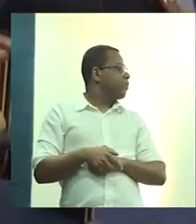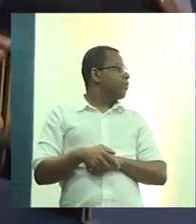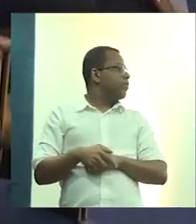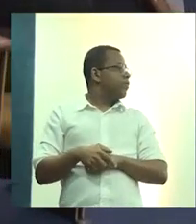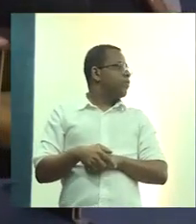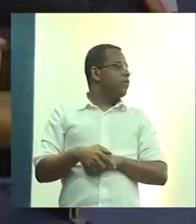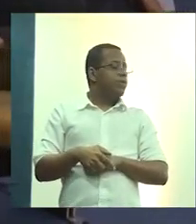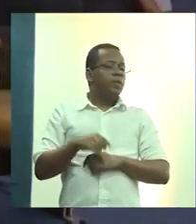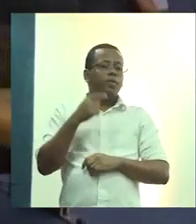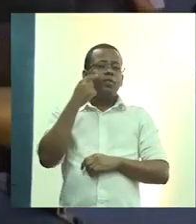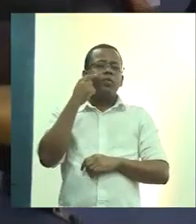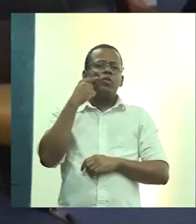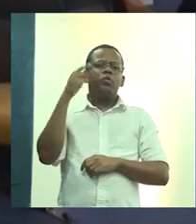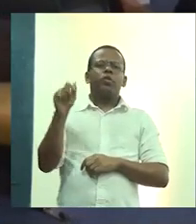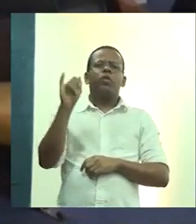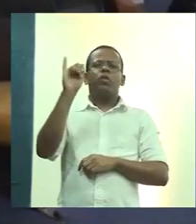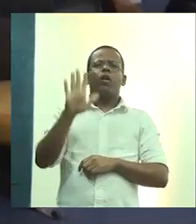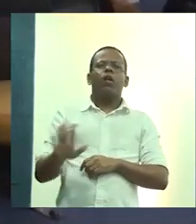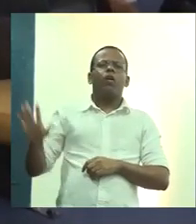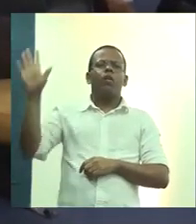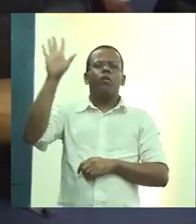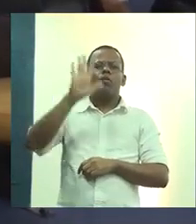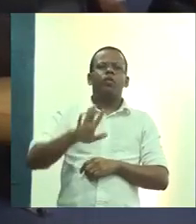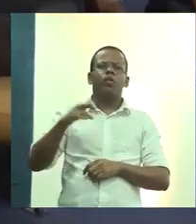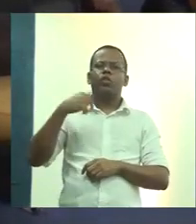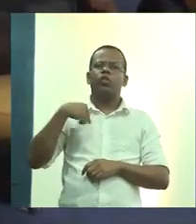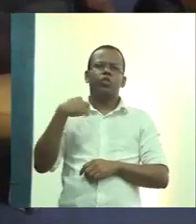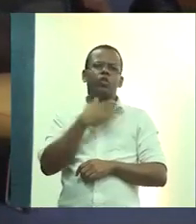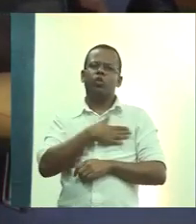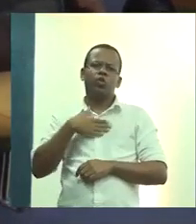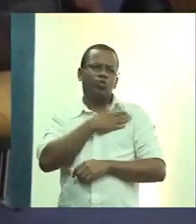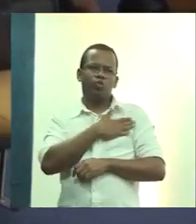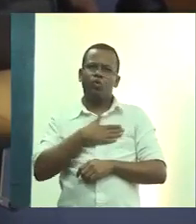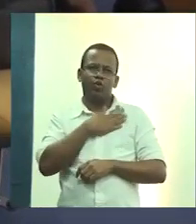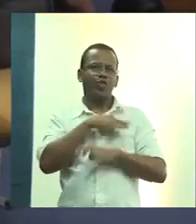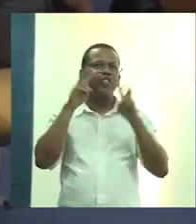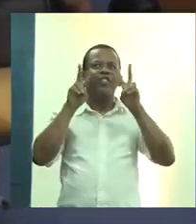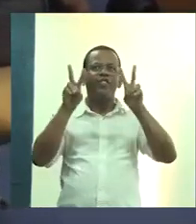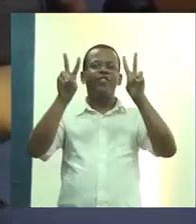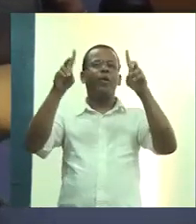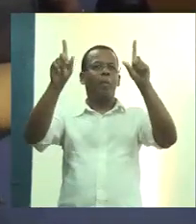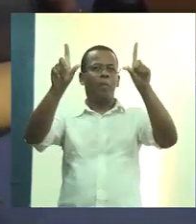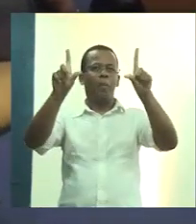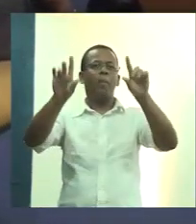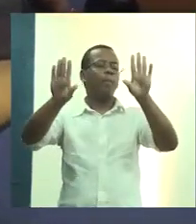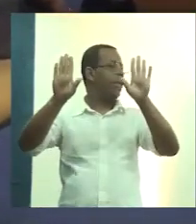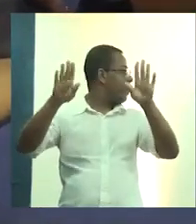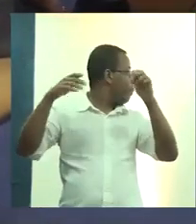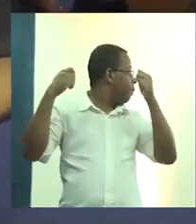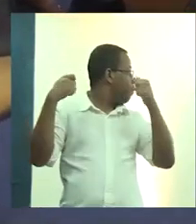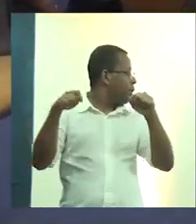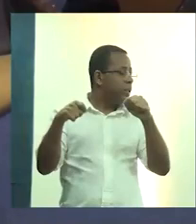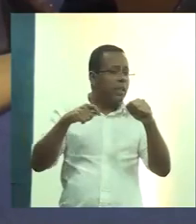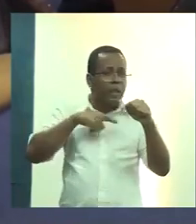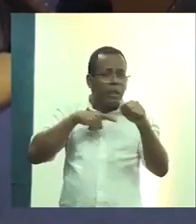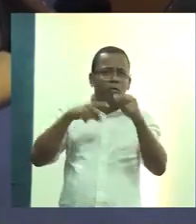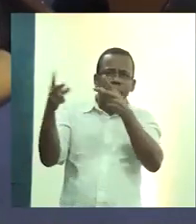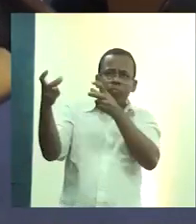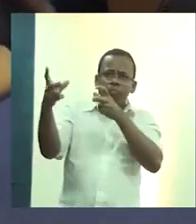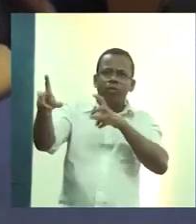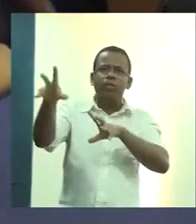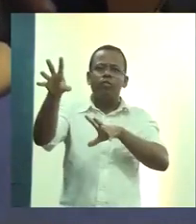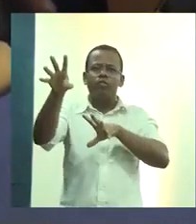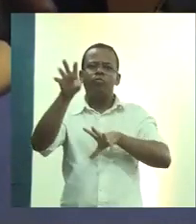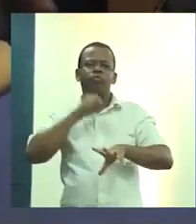E aqui, aquelas imagens que a gente não gosta muito de ver, mas que é preciso que a gente se aproprie desses territórios,